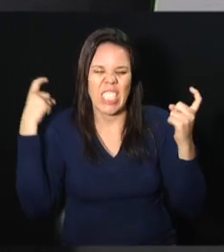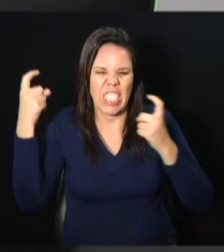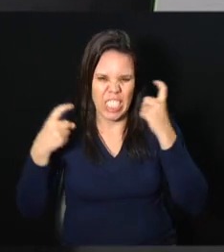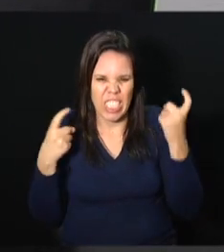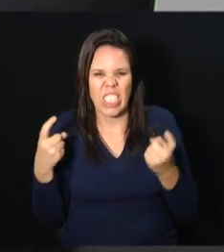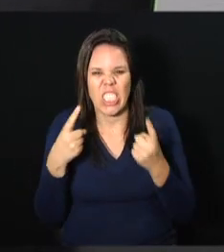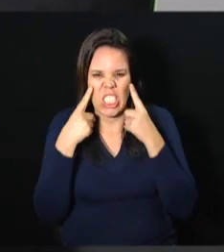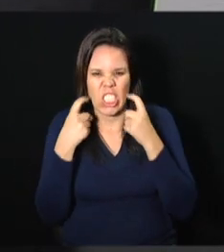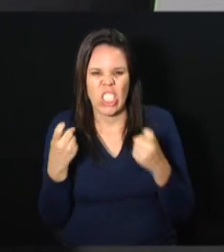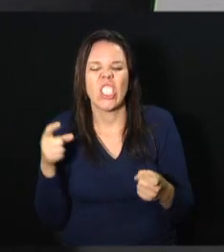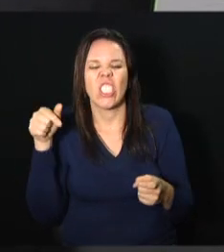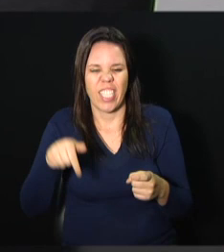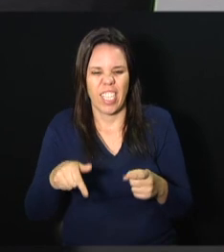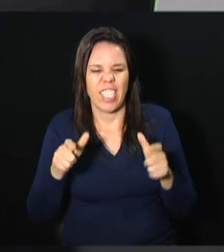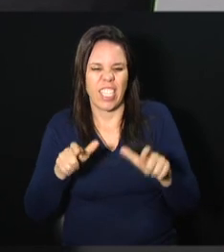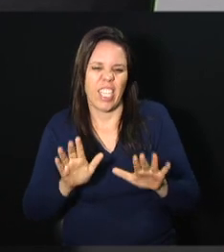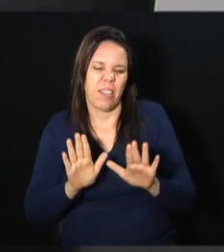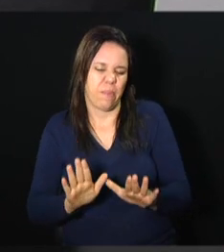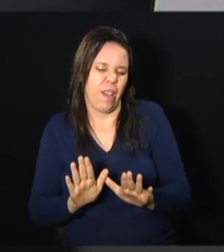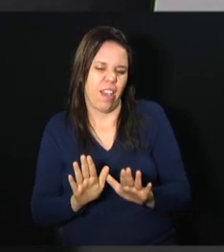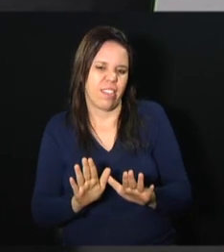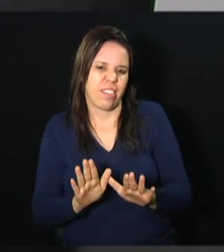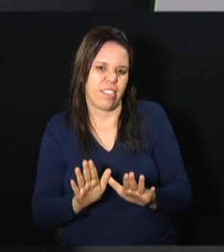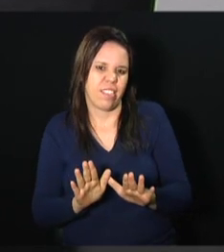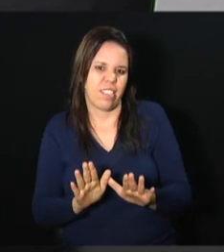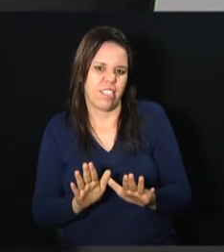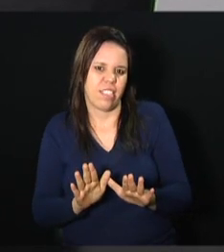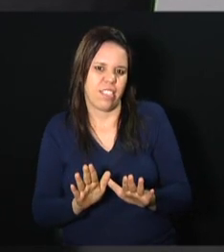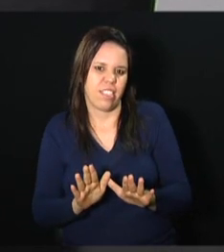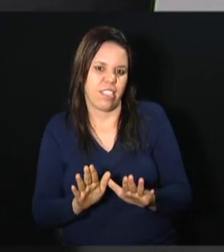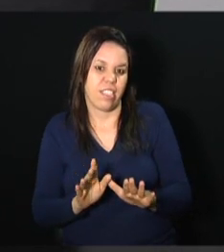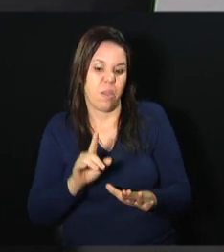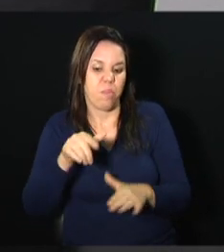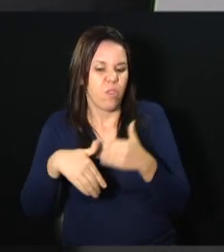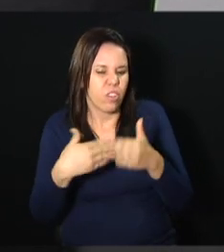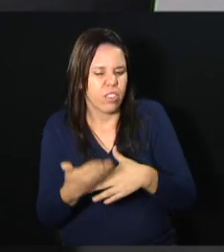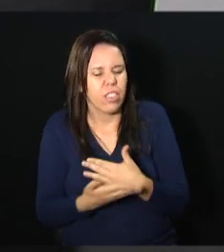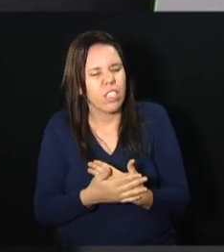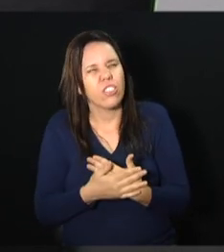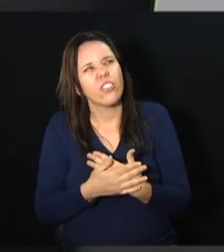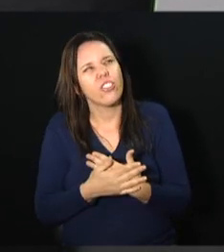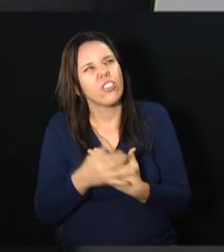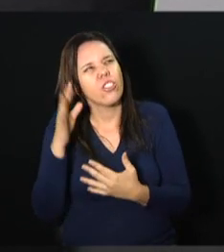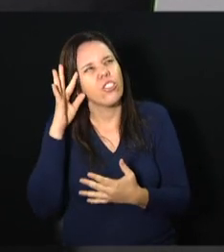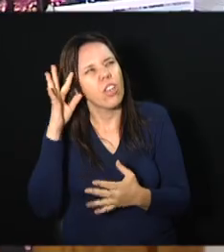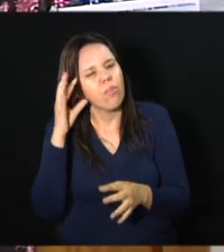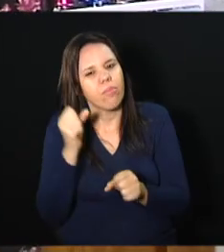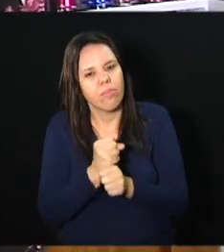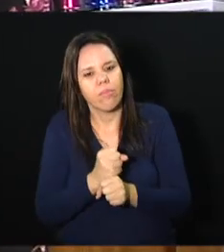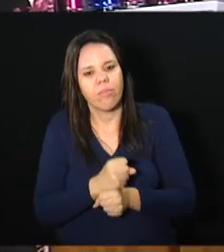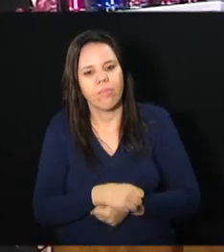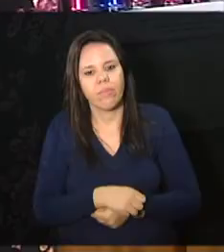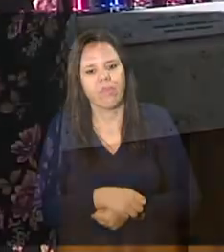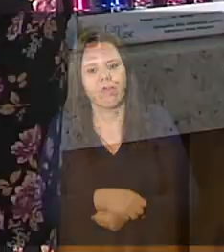chorei aqui dentro. Mas a hora que a gente faz a conta final, valeu a pena.